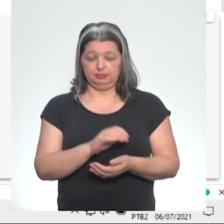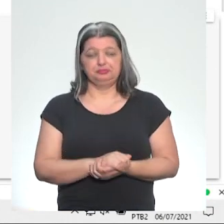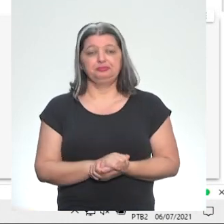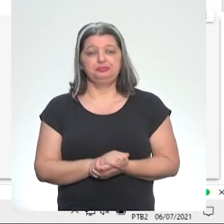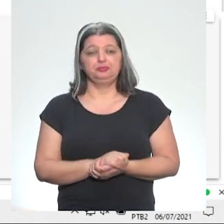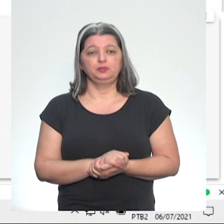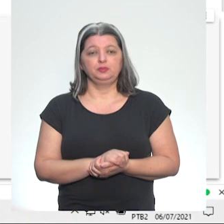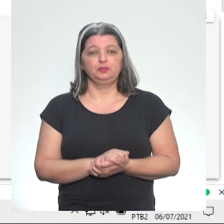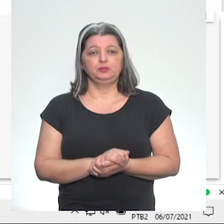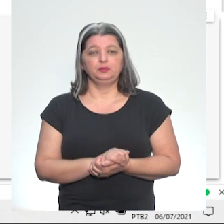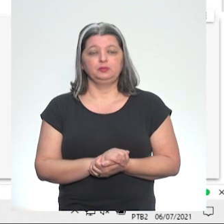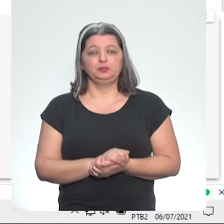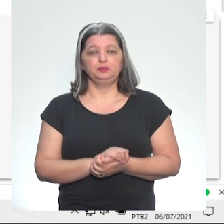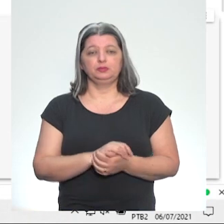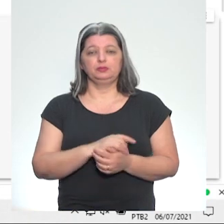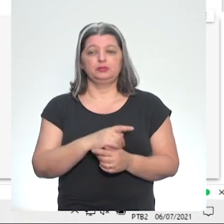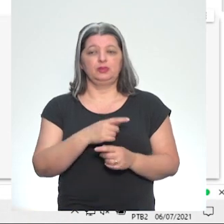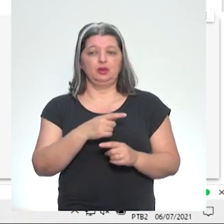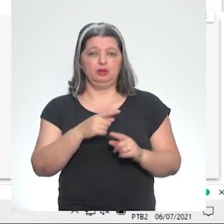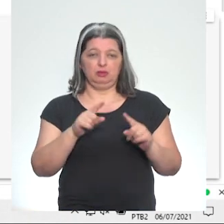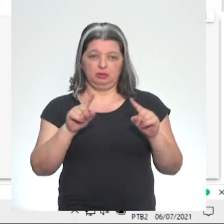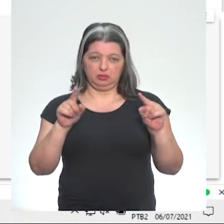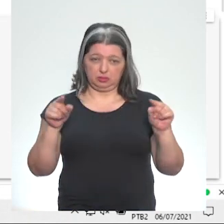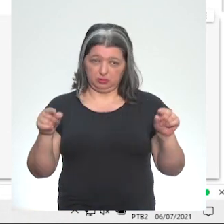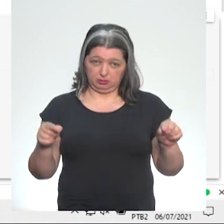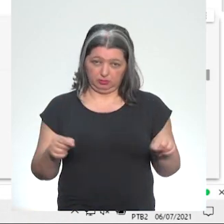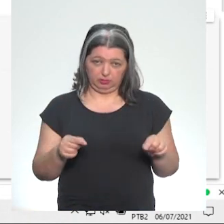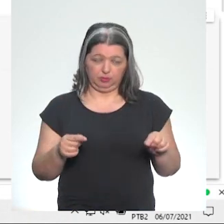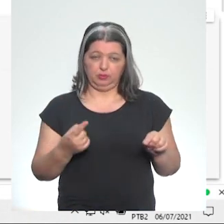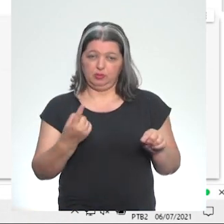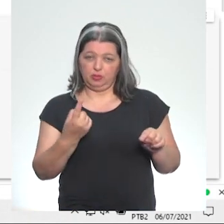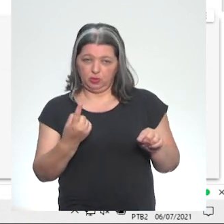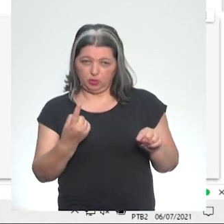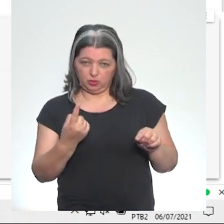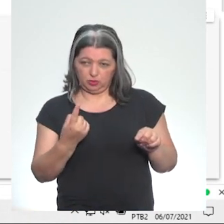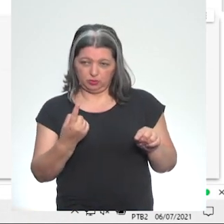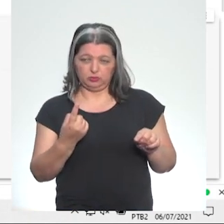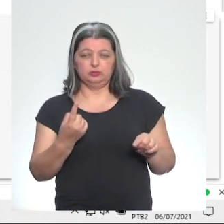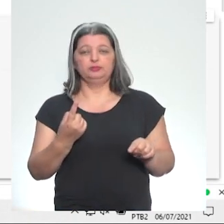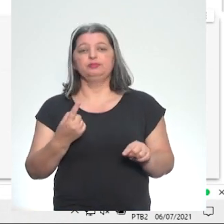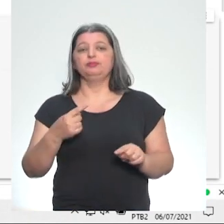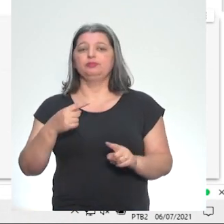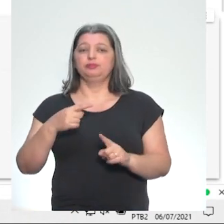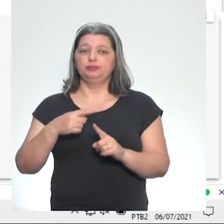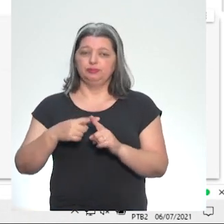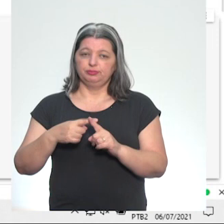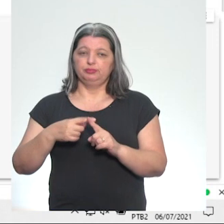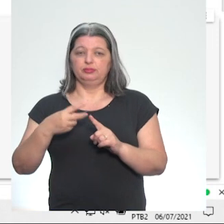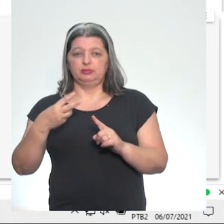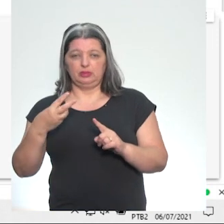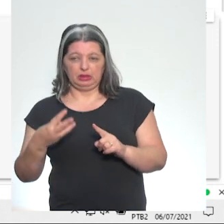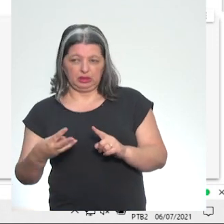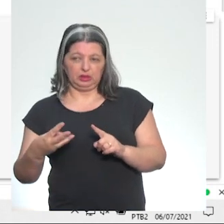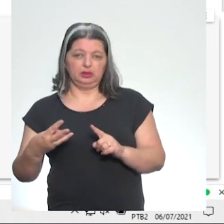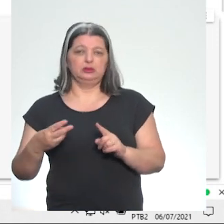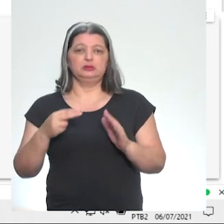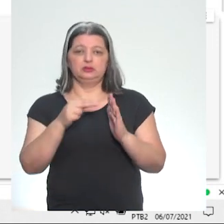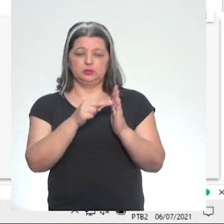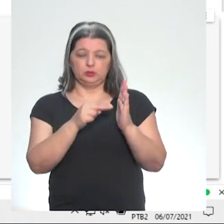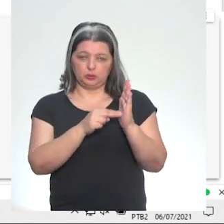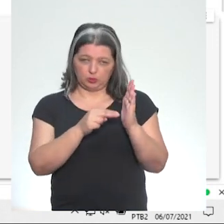entre parênteses, a nota 1, mais a nota 2, mais a nota 3, fecha aí,